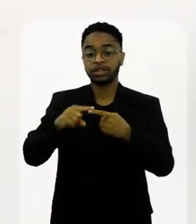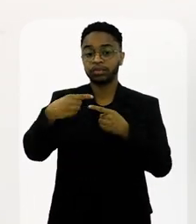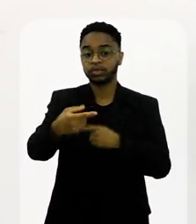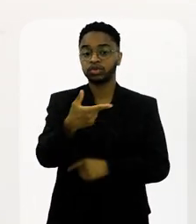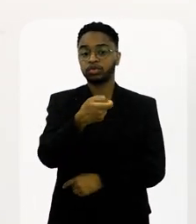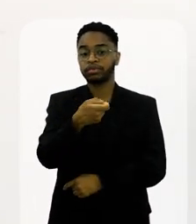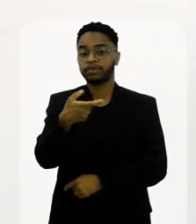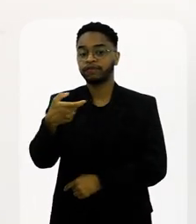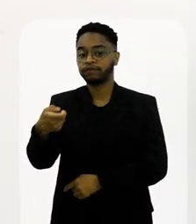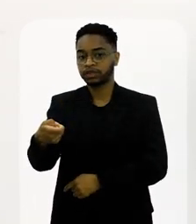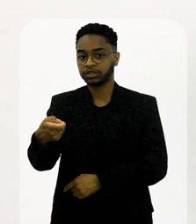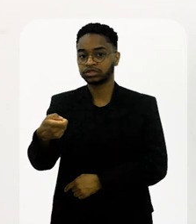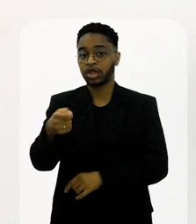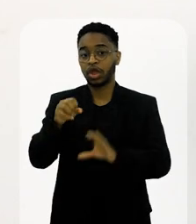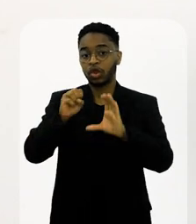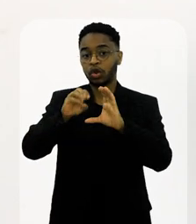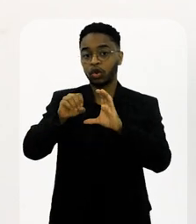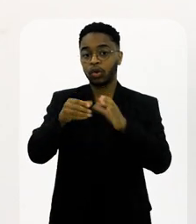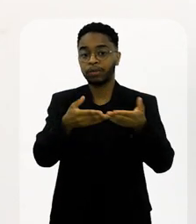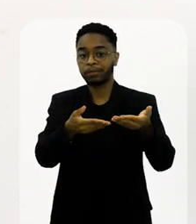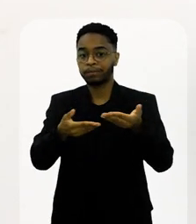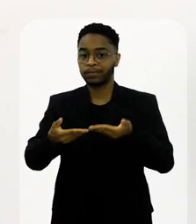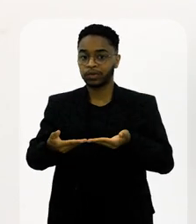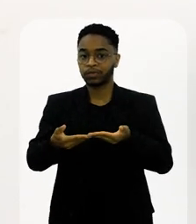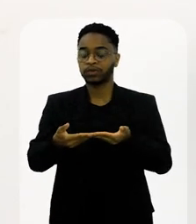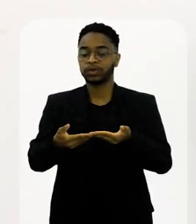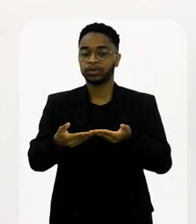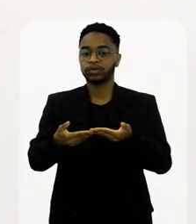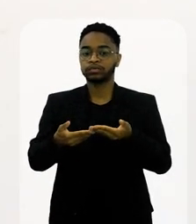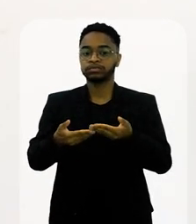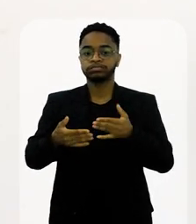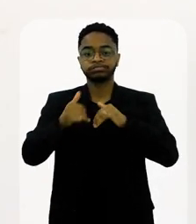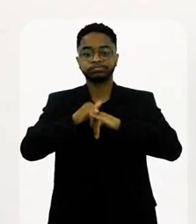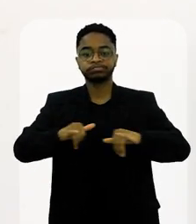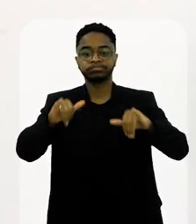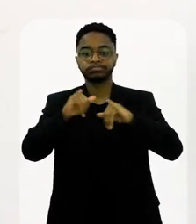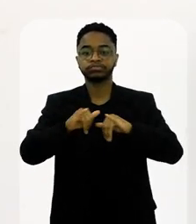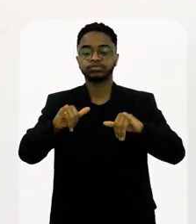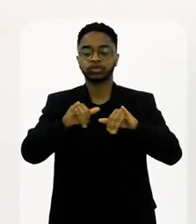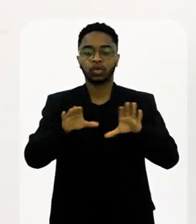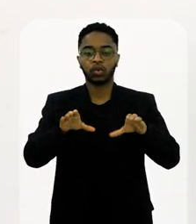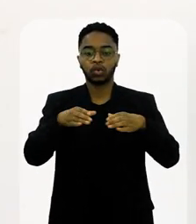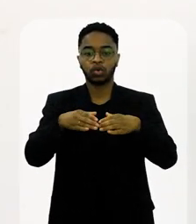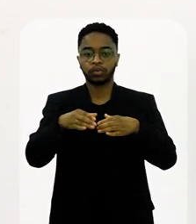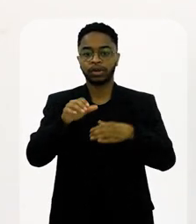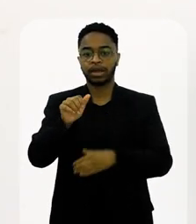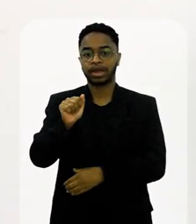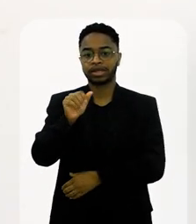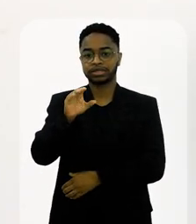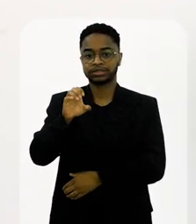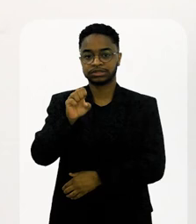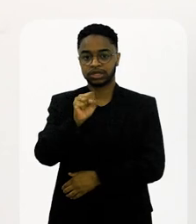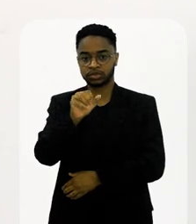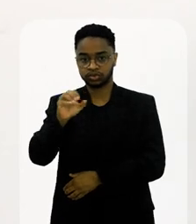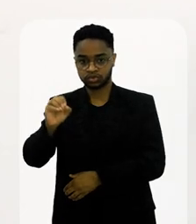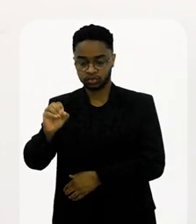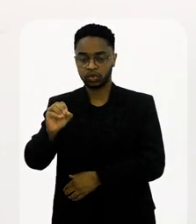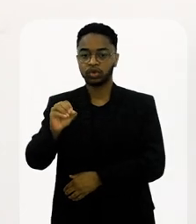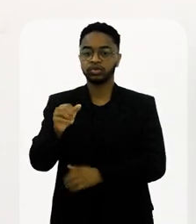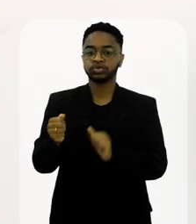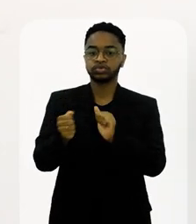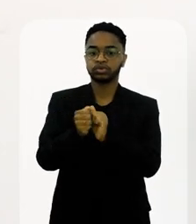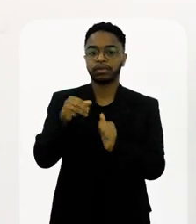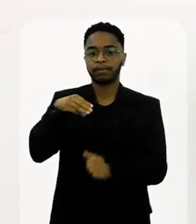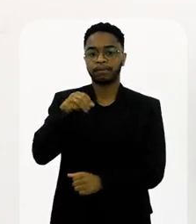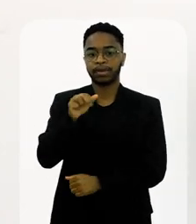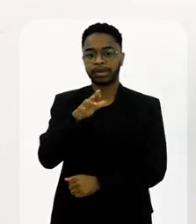Em 2020, a Globo me chama para fazer a Série Ouro, para fazer o acesso, o grupo de acesso, transmissão da Mariana